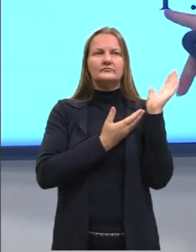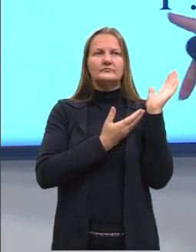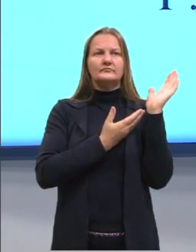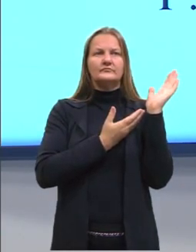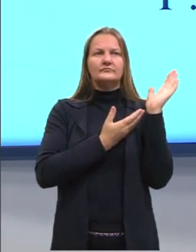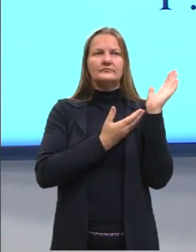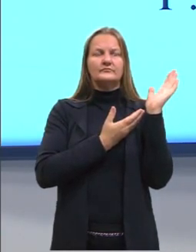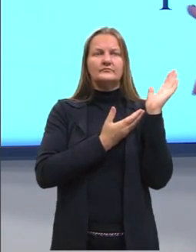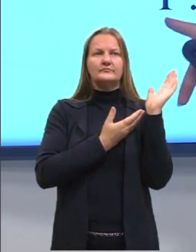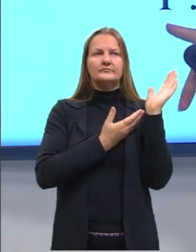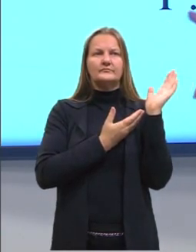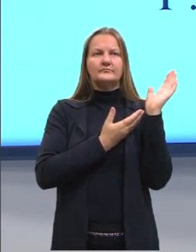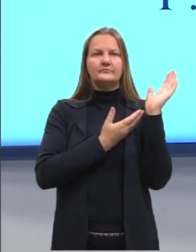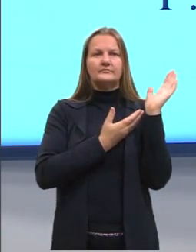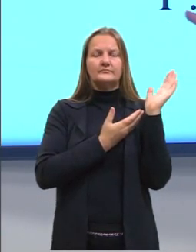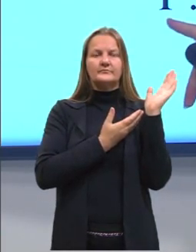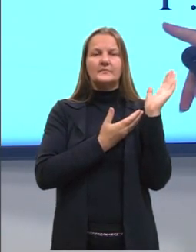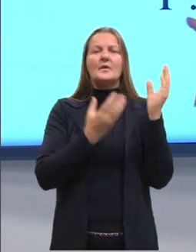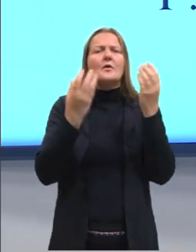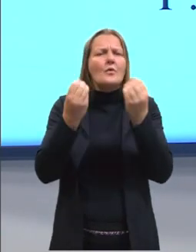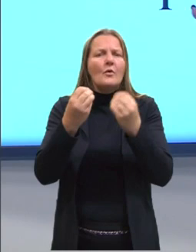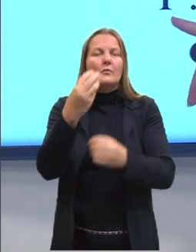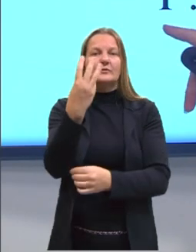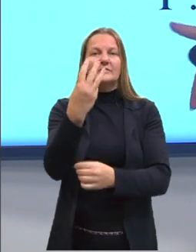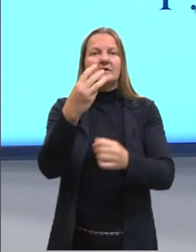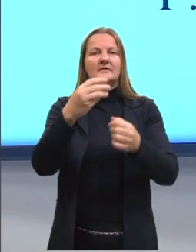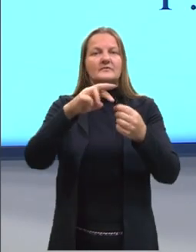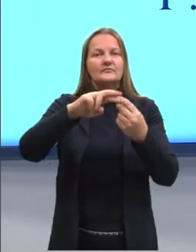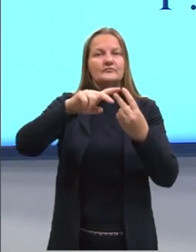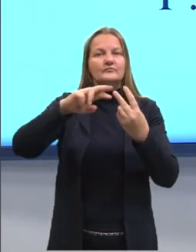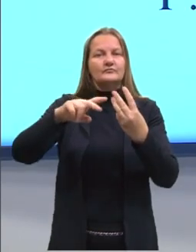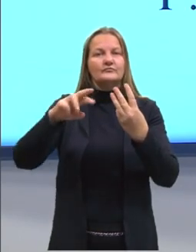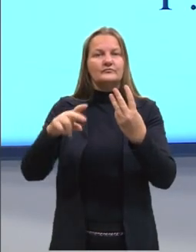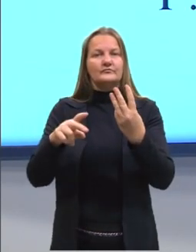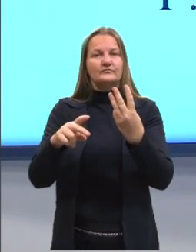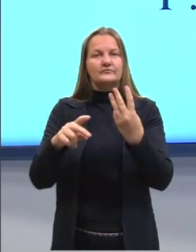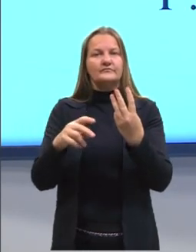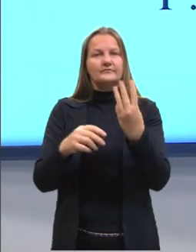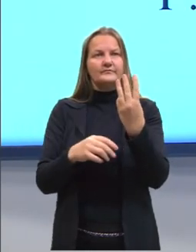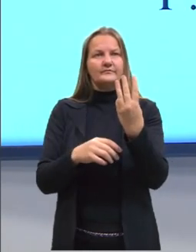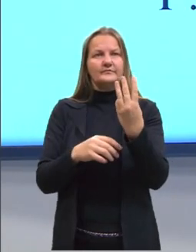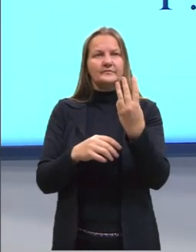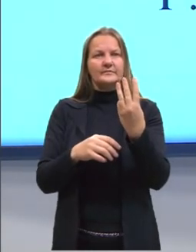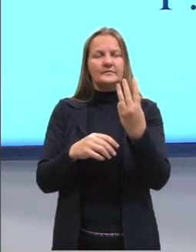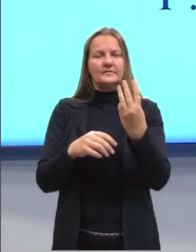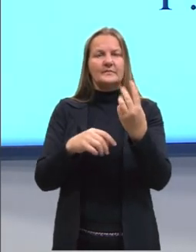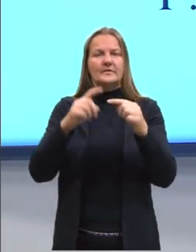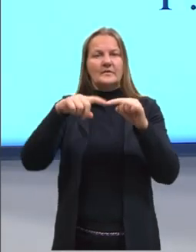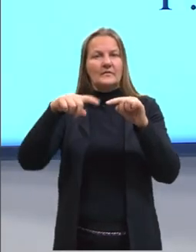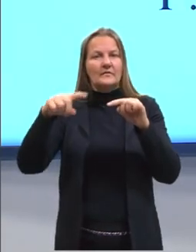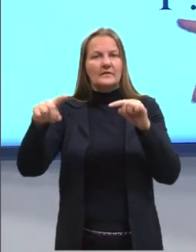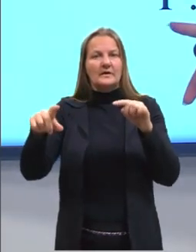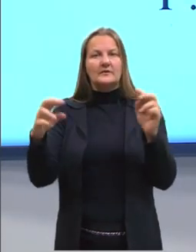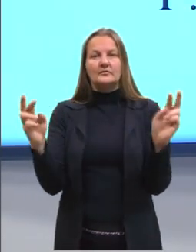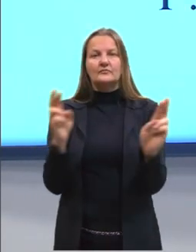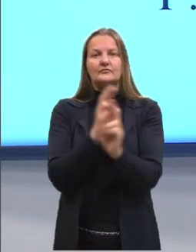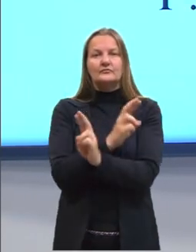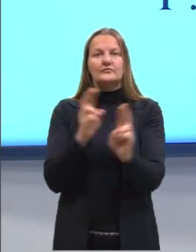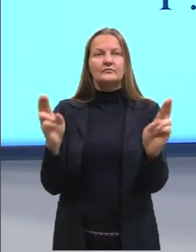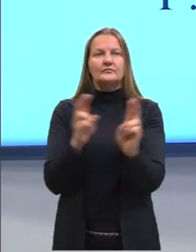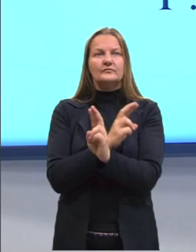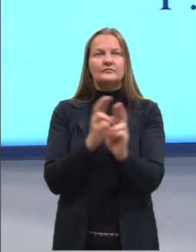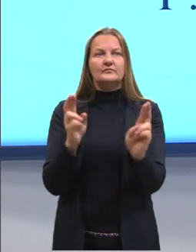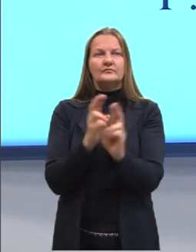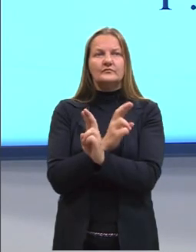essas três variáveis aqui, essa, esta e a temperatura, se relacionam entre